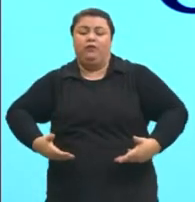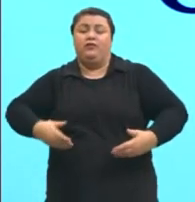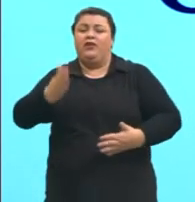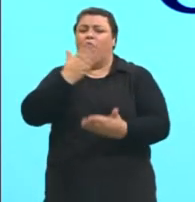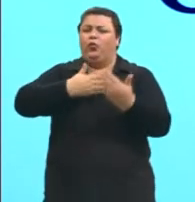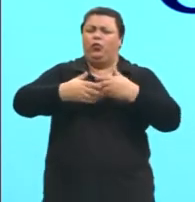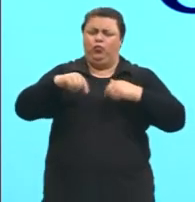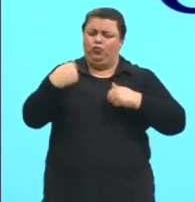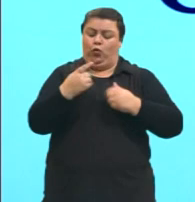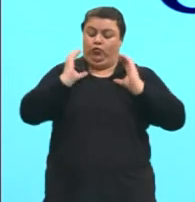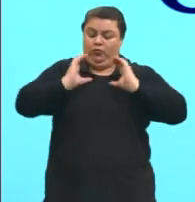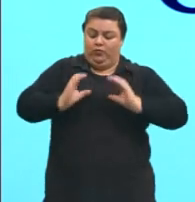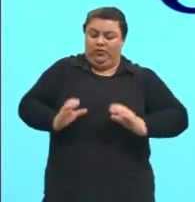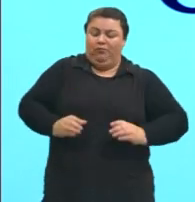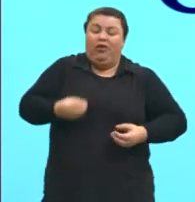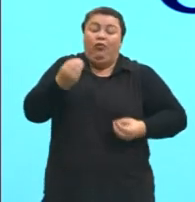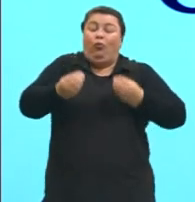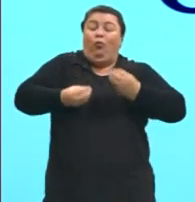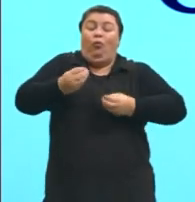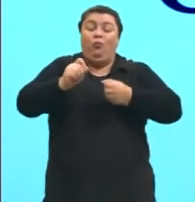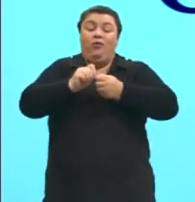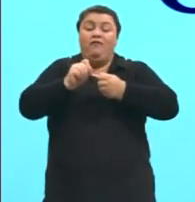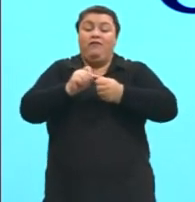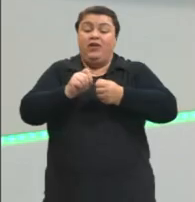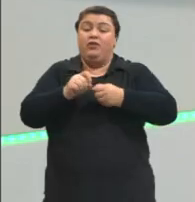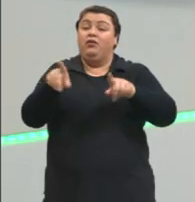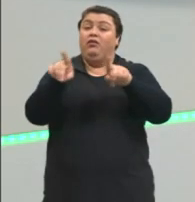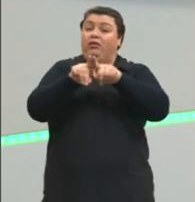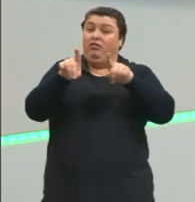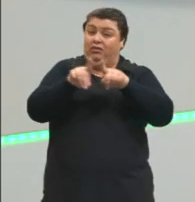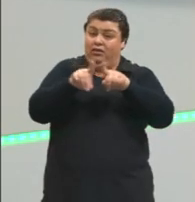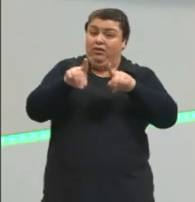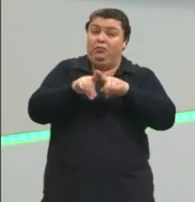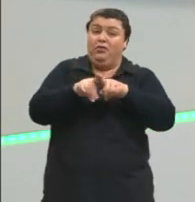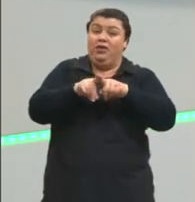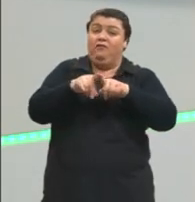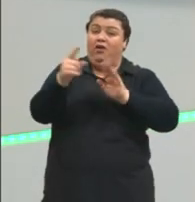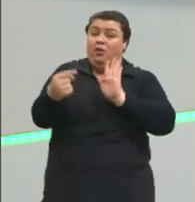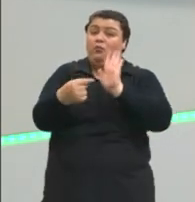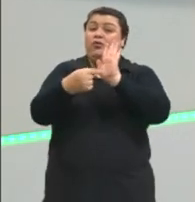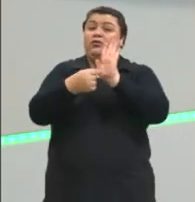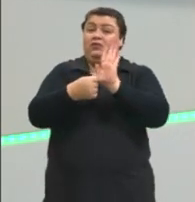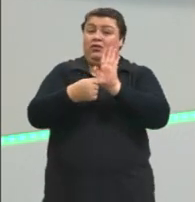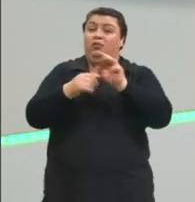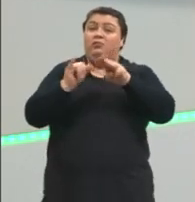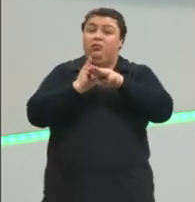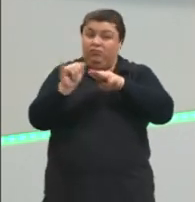comportamento físico, ele também vai transmitir mensagens.